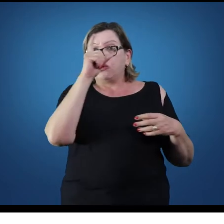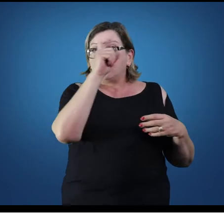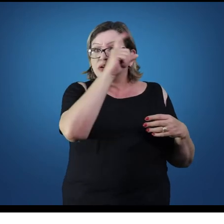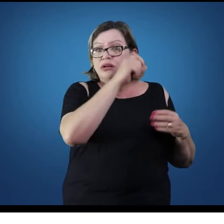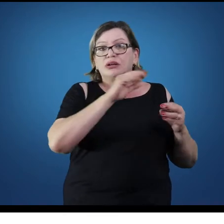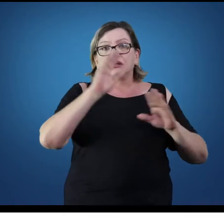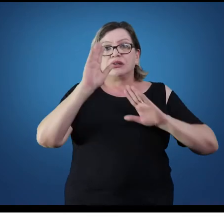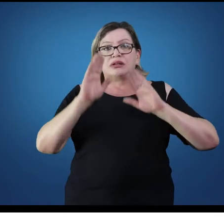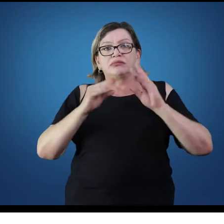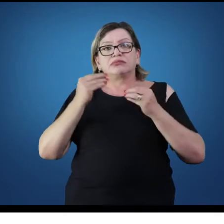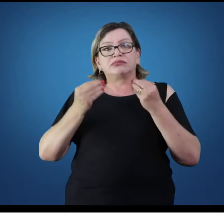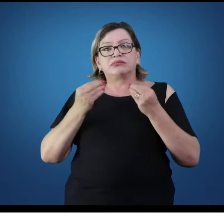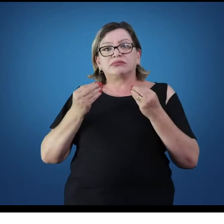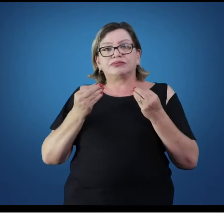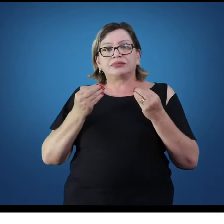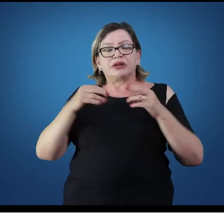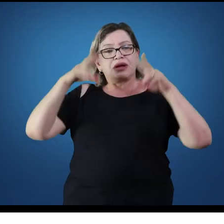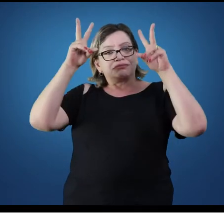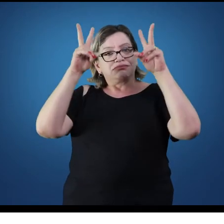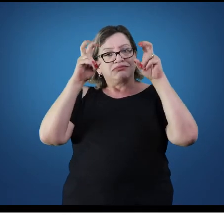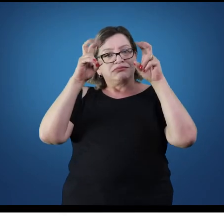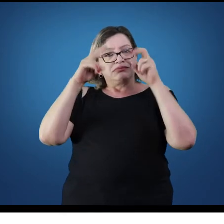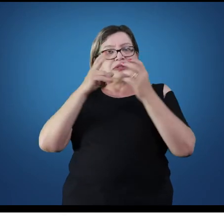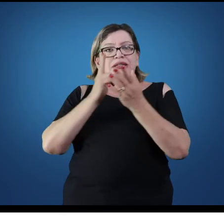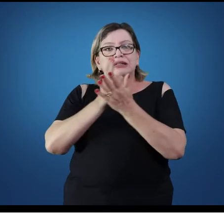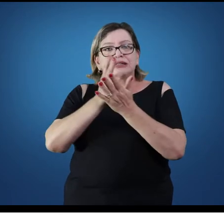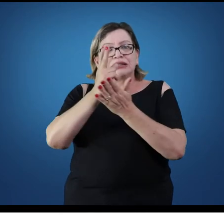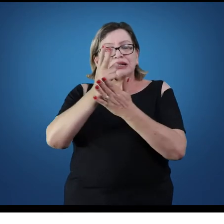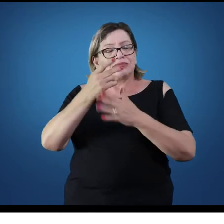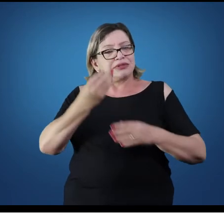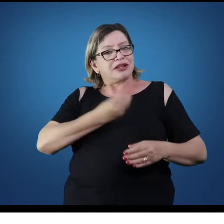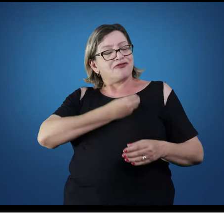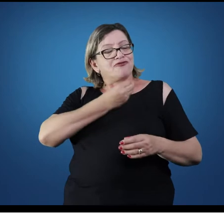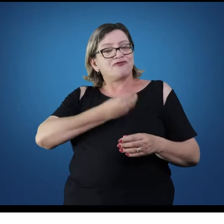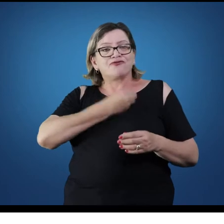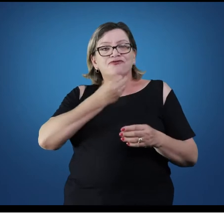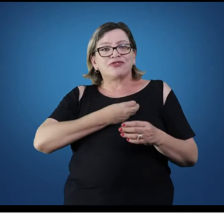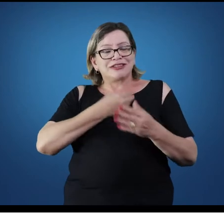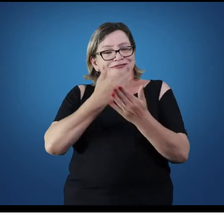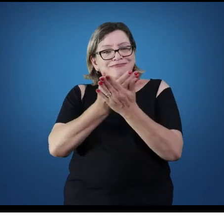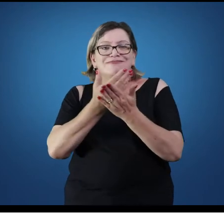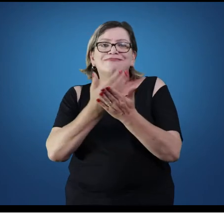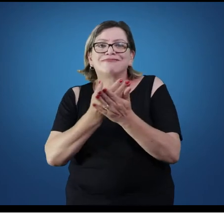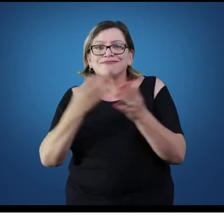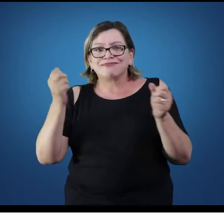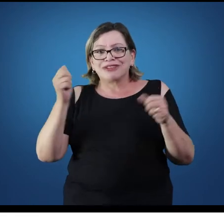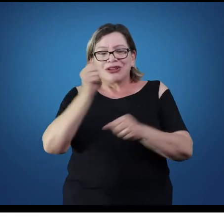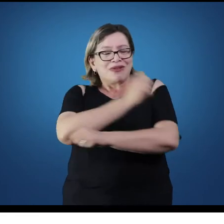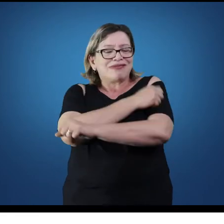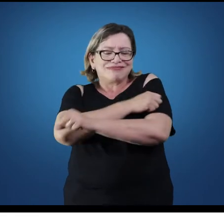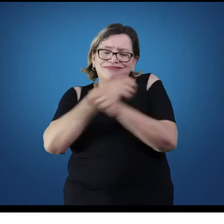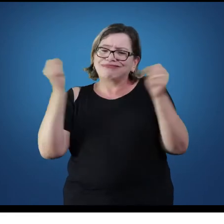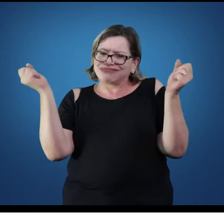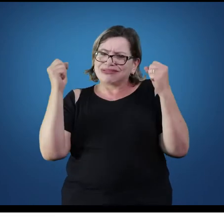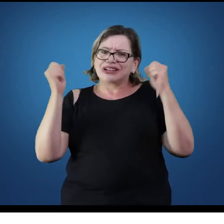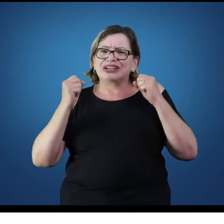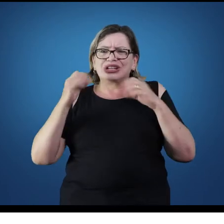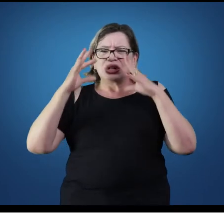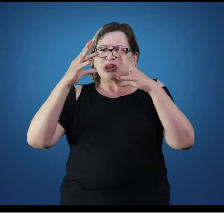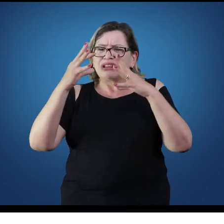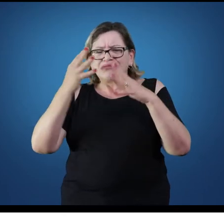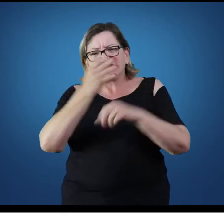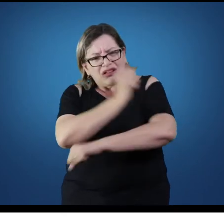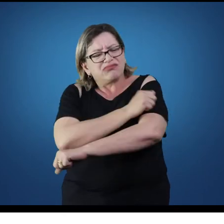conteúdos que vão aparecer na vida acadêmica do aluno da educação física e dos alunos hoje também na escola.